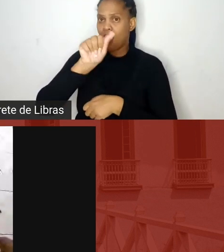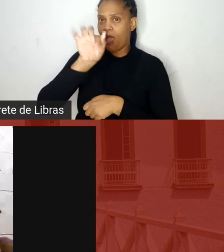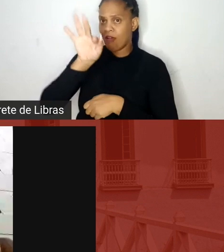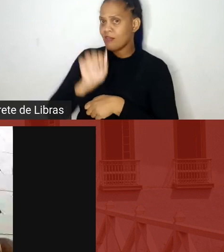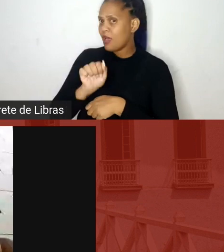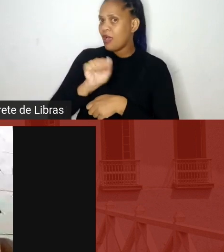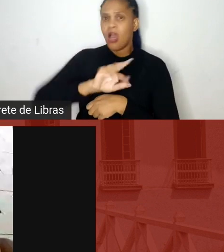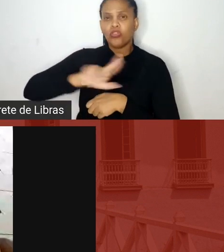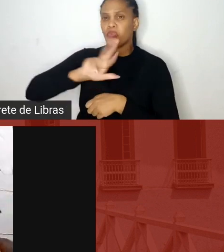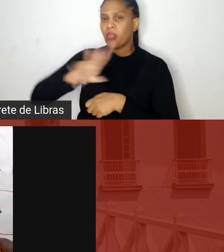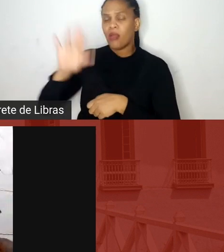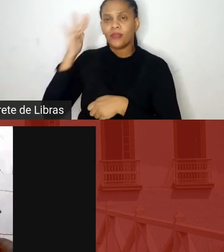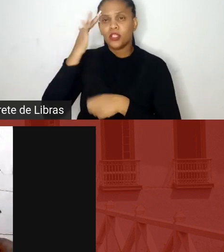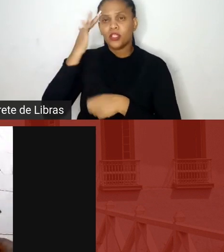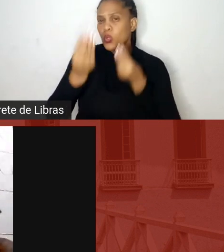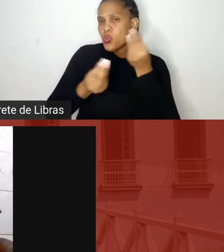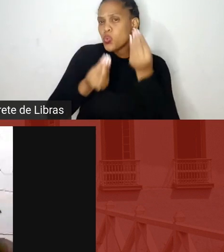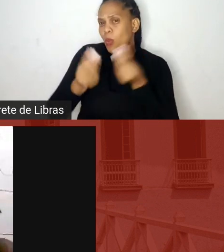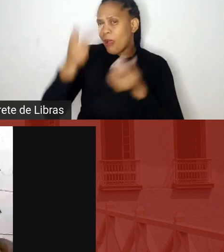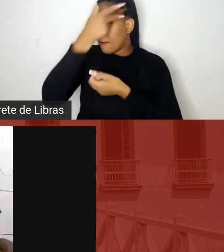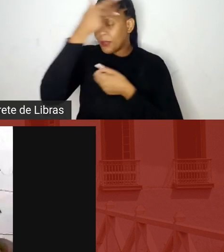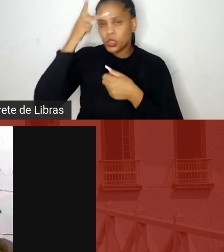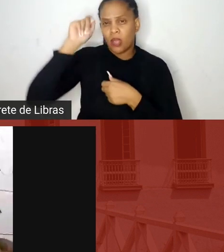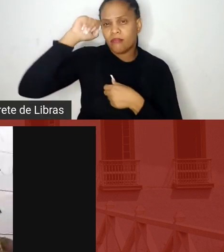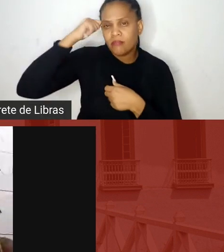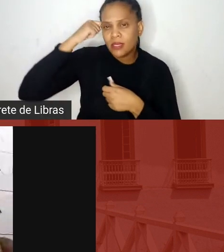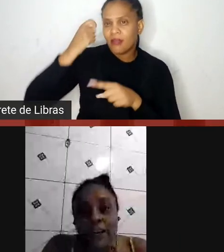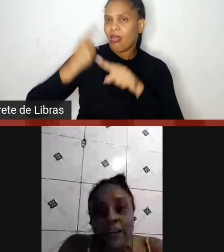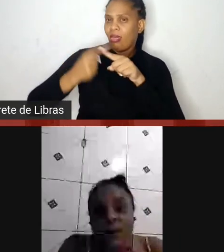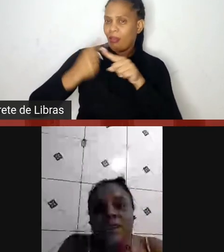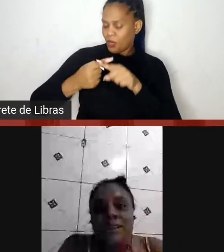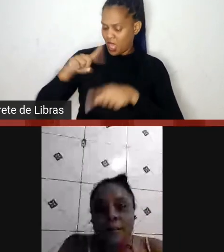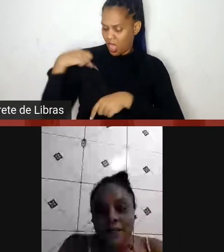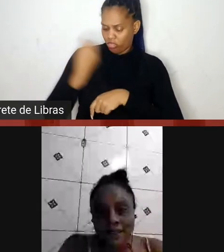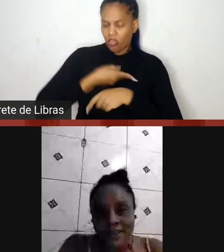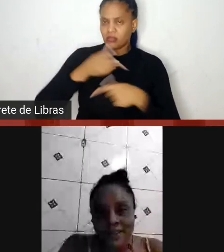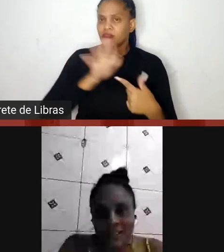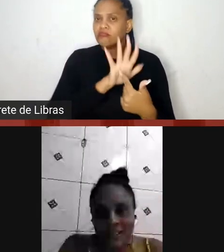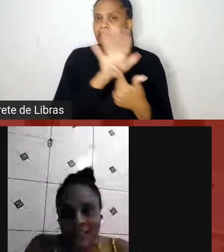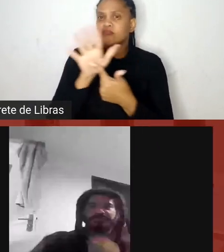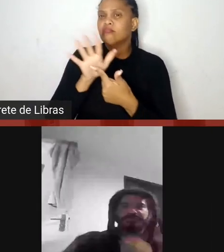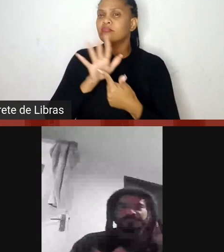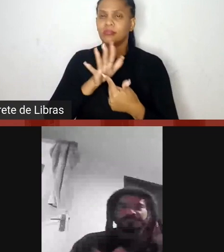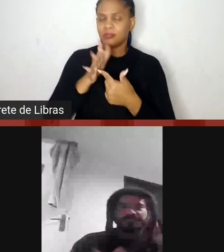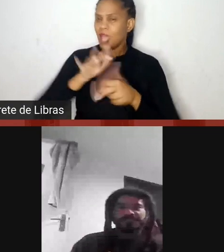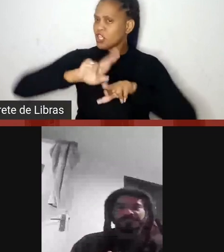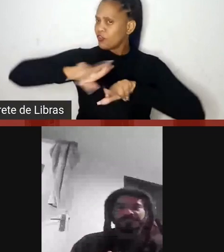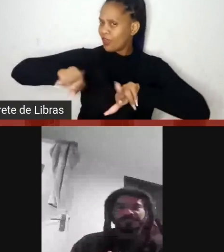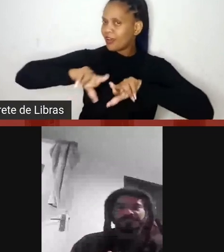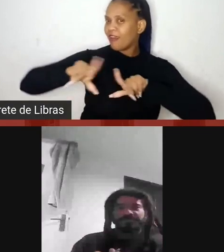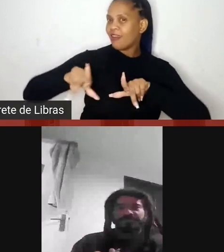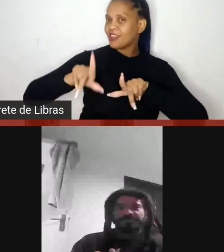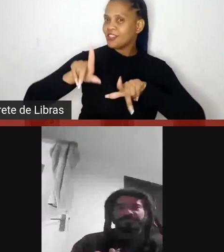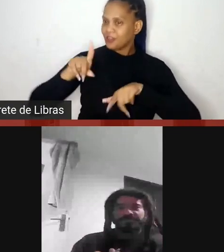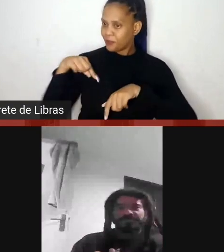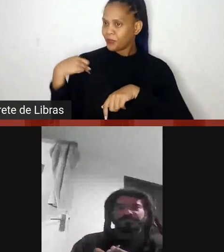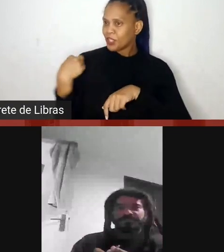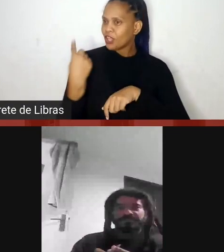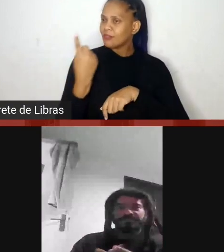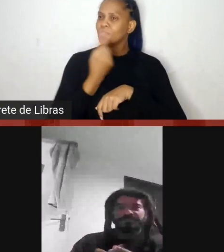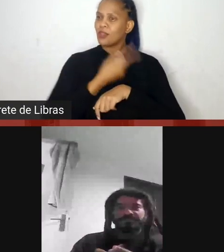como uma pessoa preta, é porque a nossa apresentação é exótica. Nós somos o exótico, então,